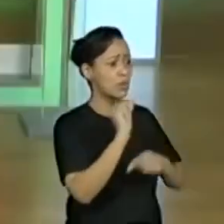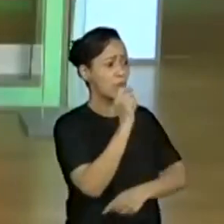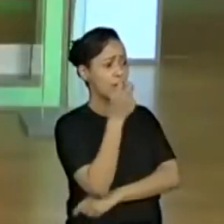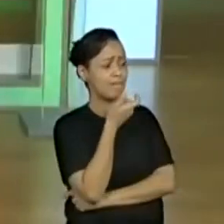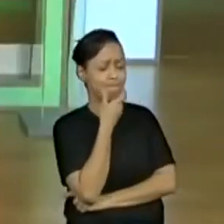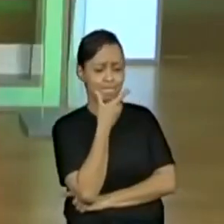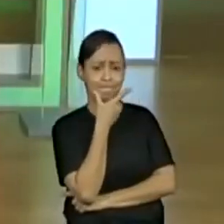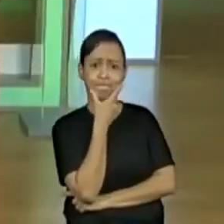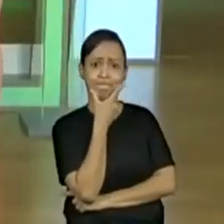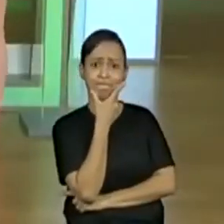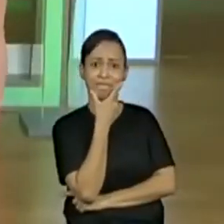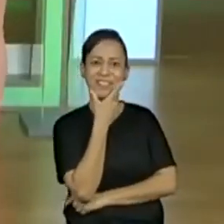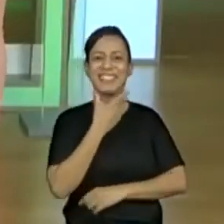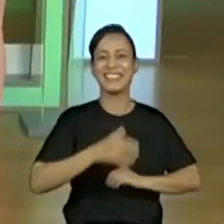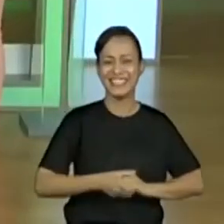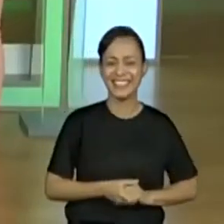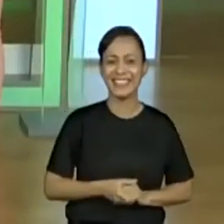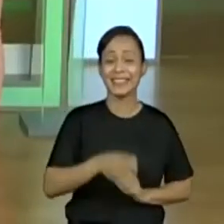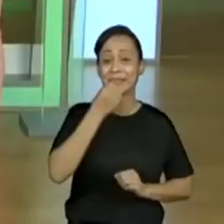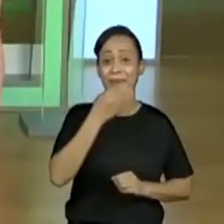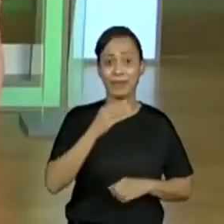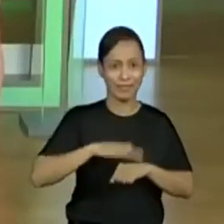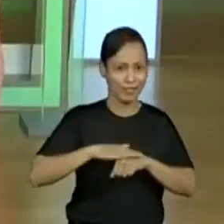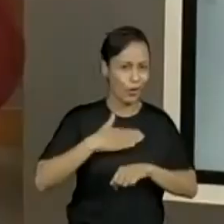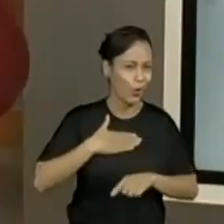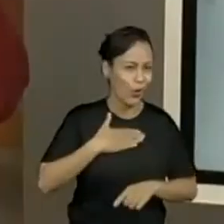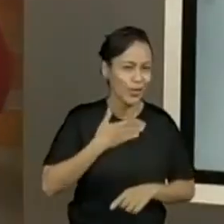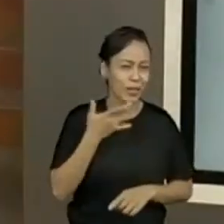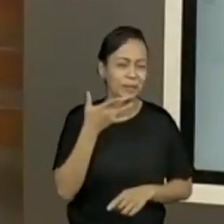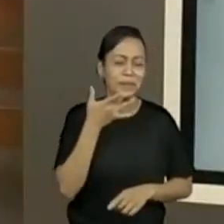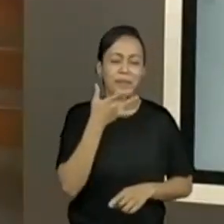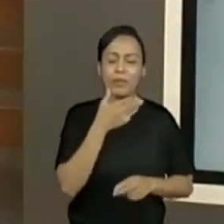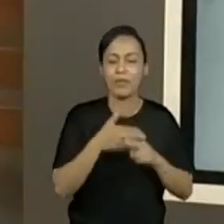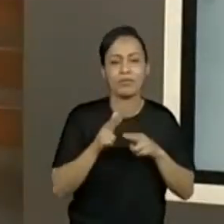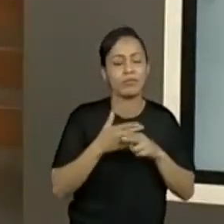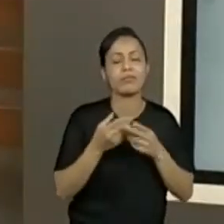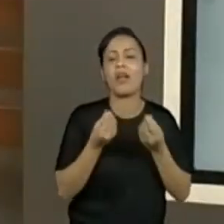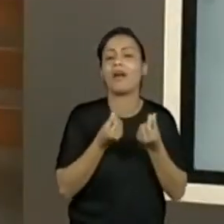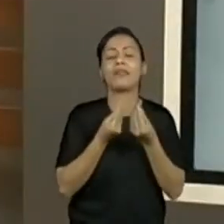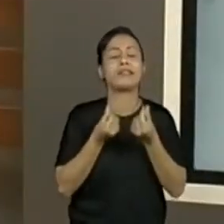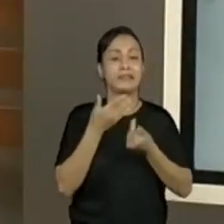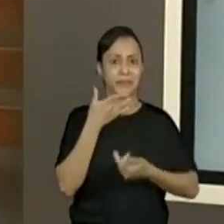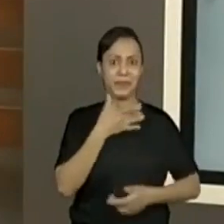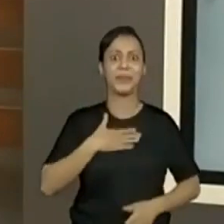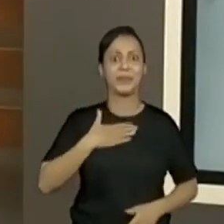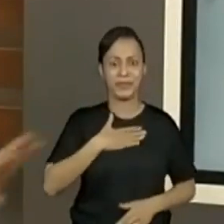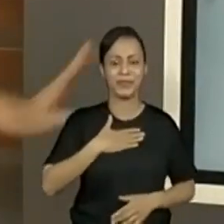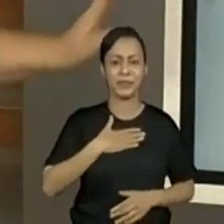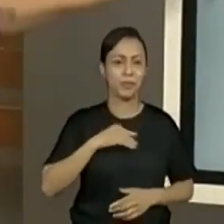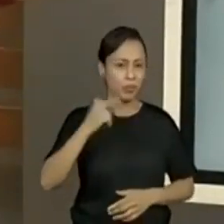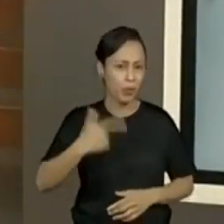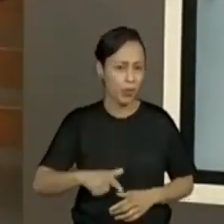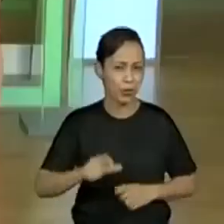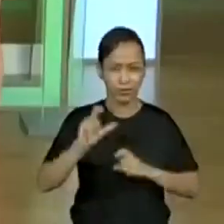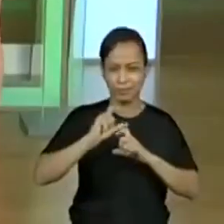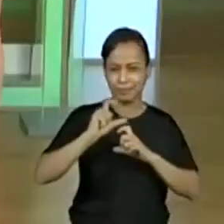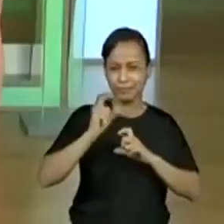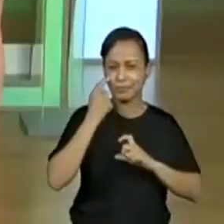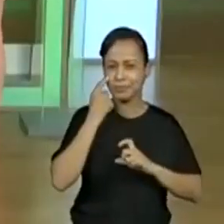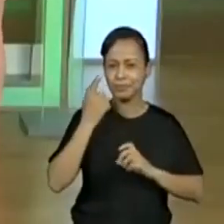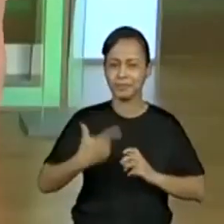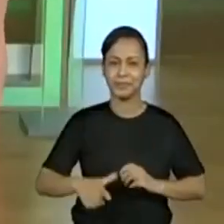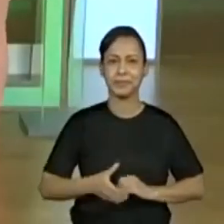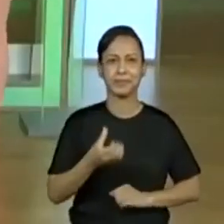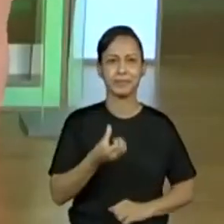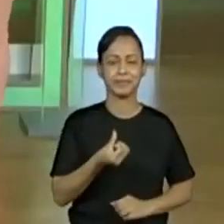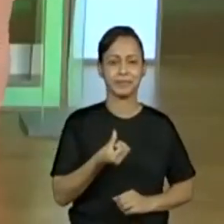não gostam. Imagino que eles também gostam de chocolate. Mas o que será, né? Olha só. Mais uma quadrinha para vocês. E